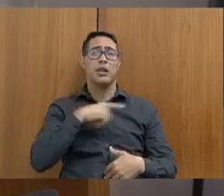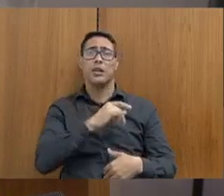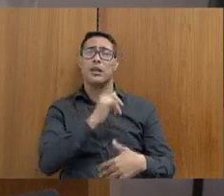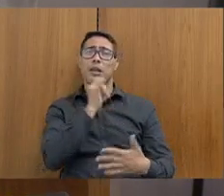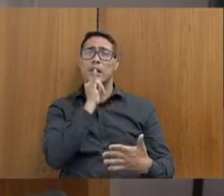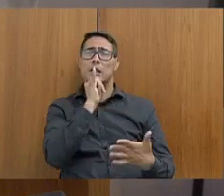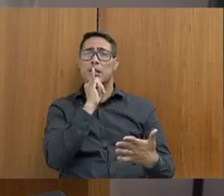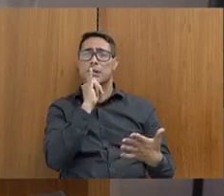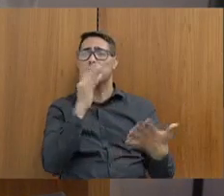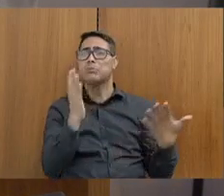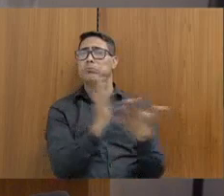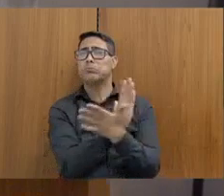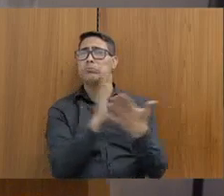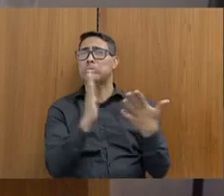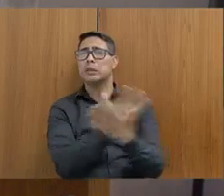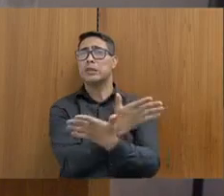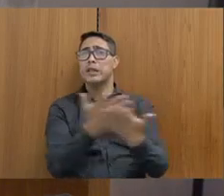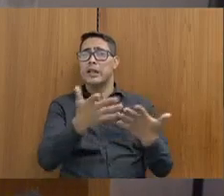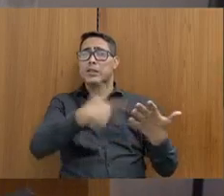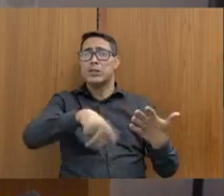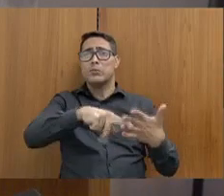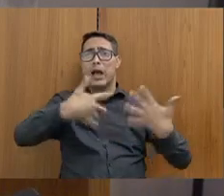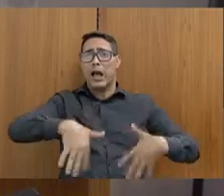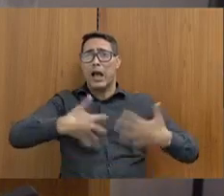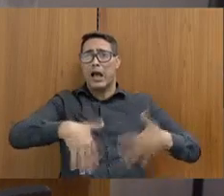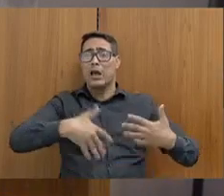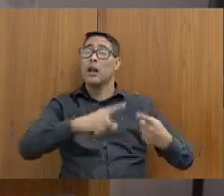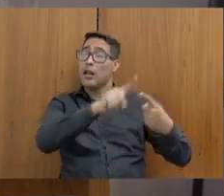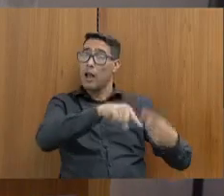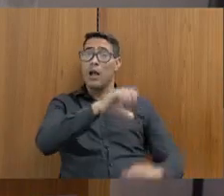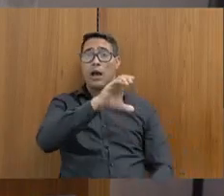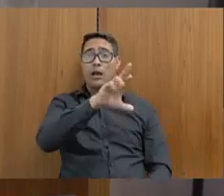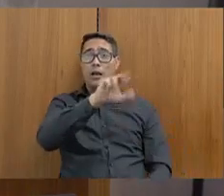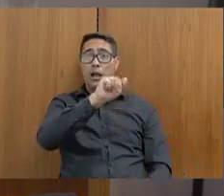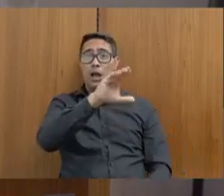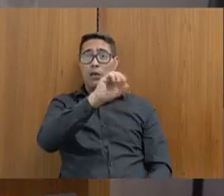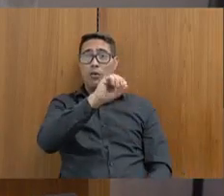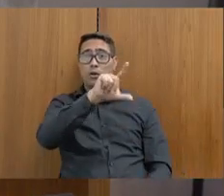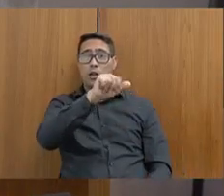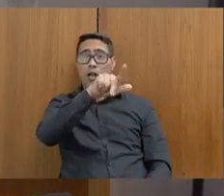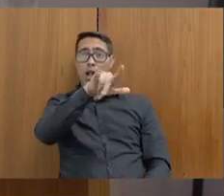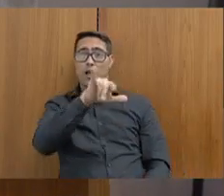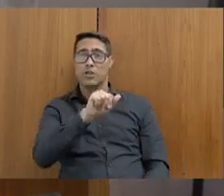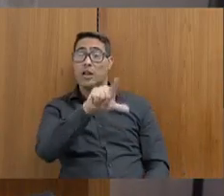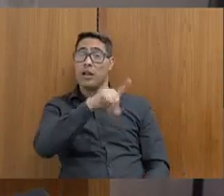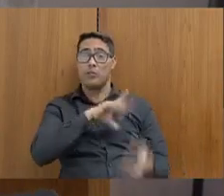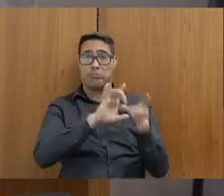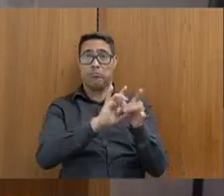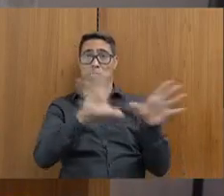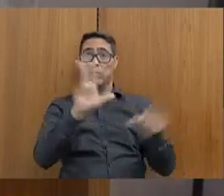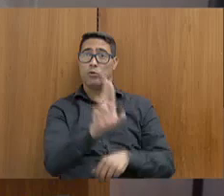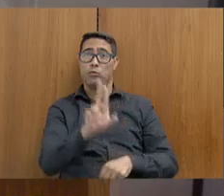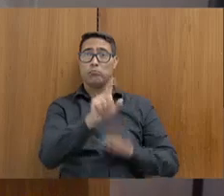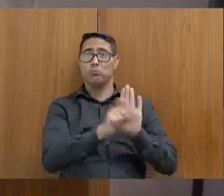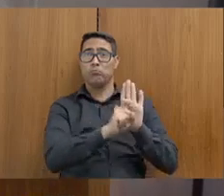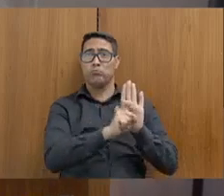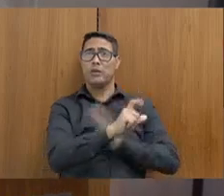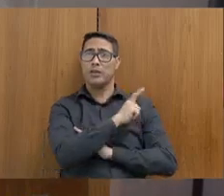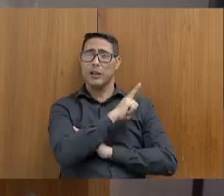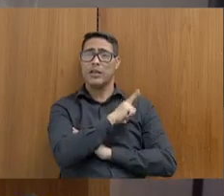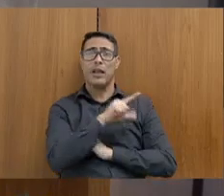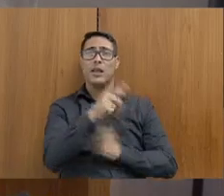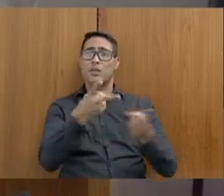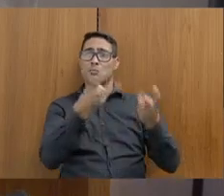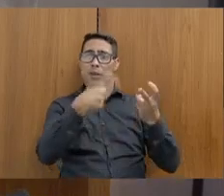causam um verdadeiro pavor, que são as cracolândias. Lá existe uma liberação das drogas e a gente vê verdadeiros zumbis